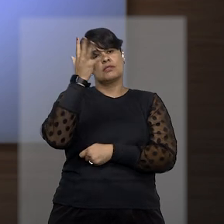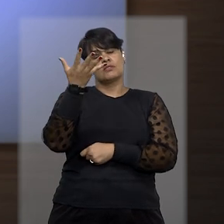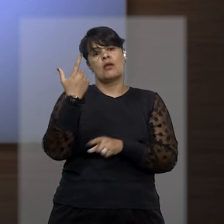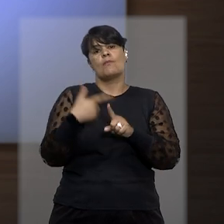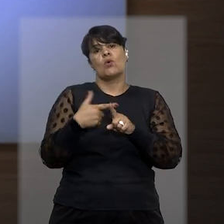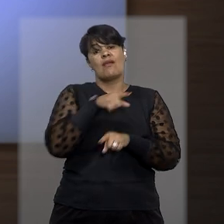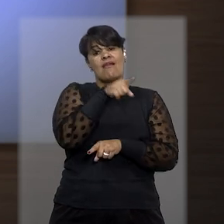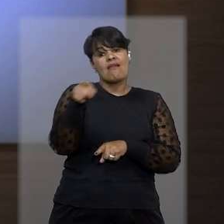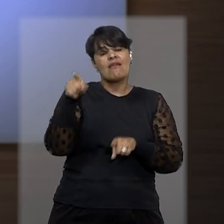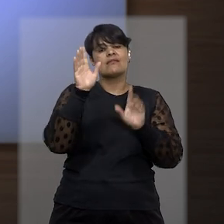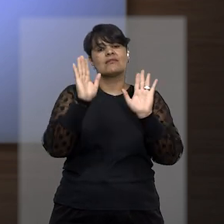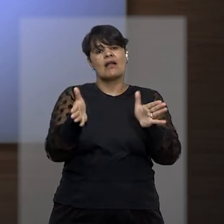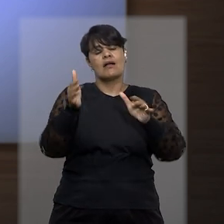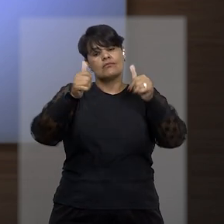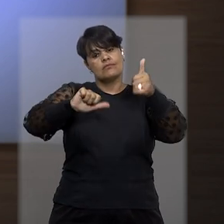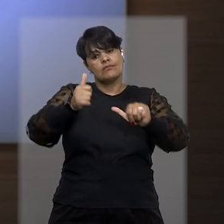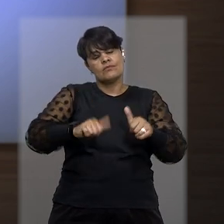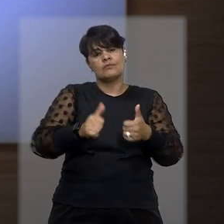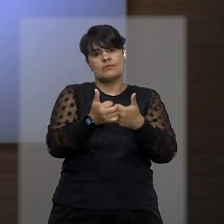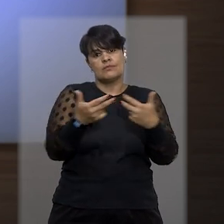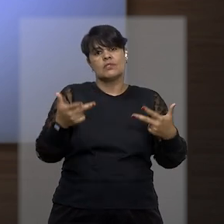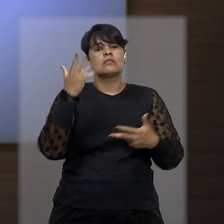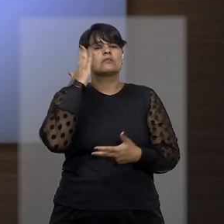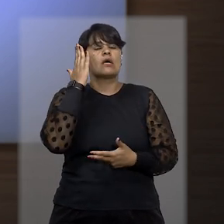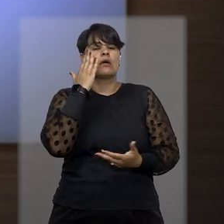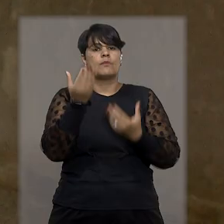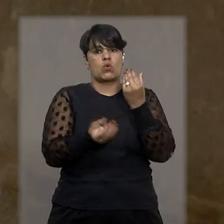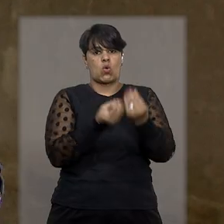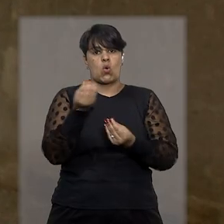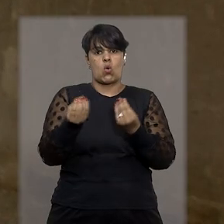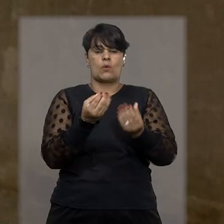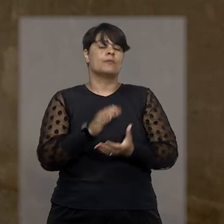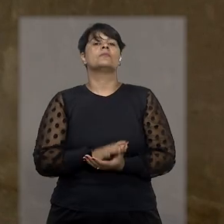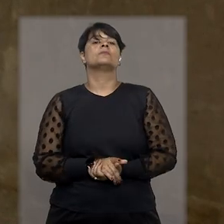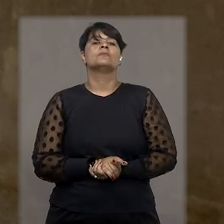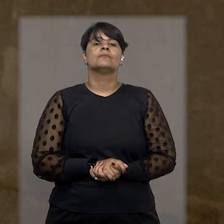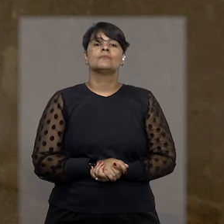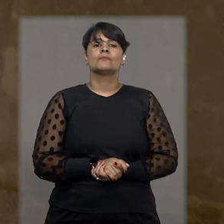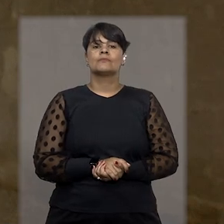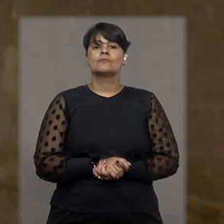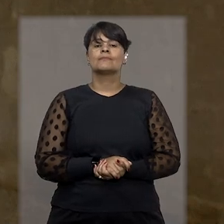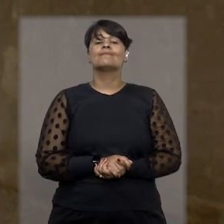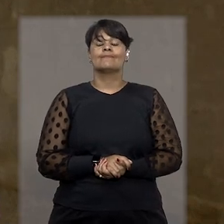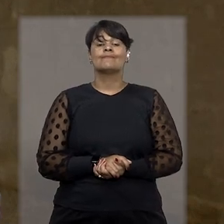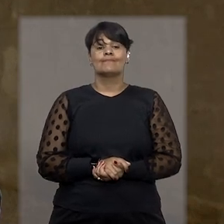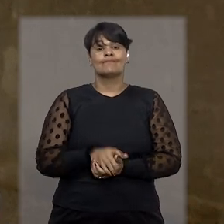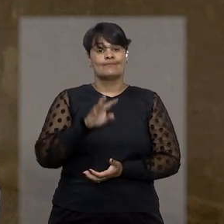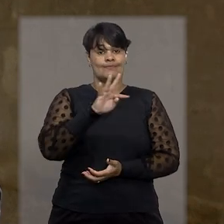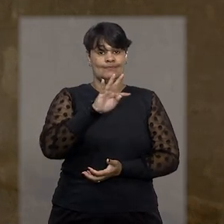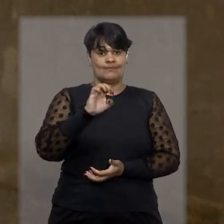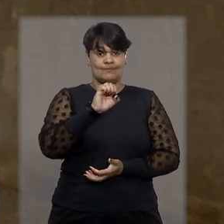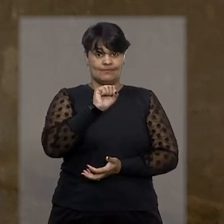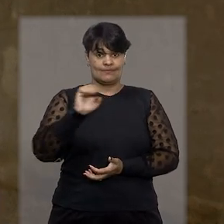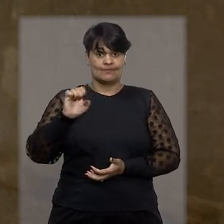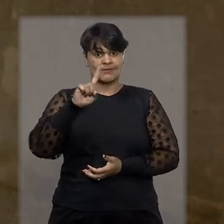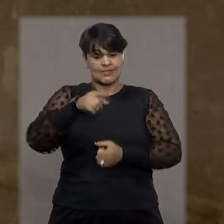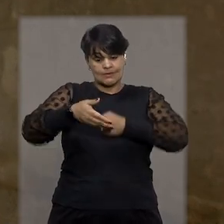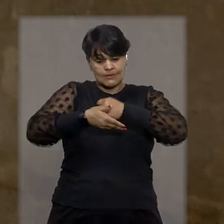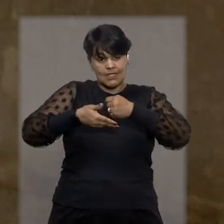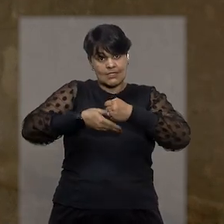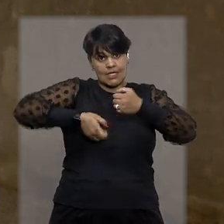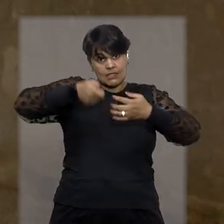julgador ao aplicar a Novato Legis e Mélions. As teses foram baseadas em jurisprudência